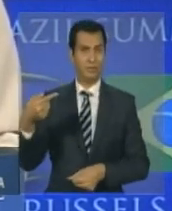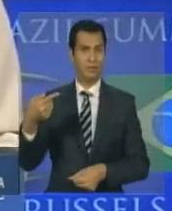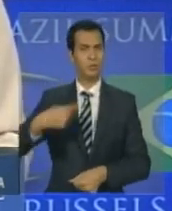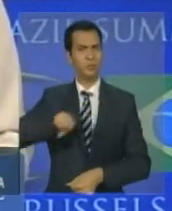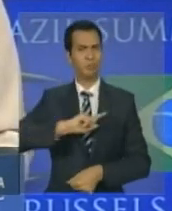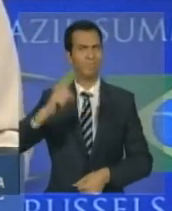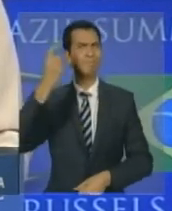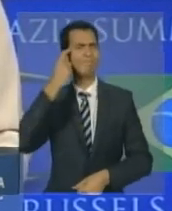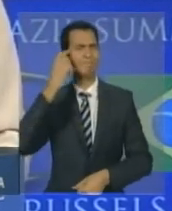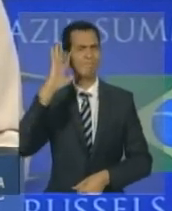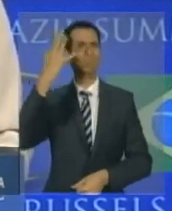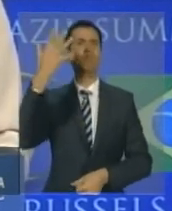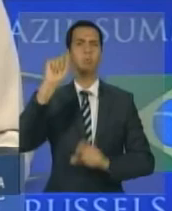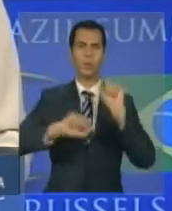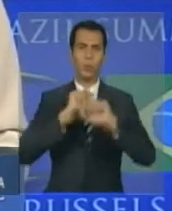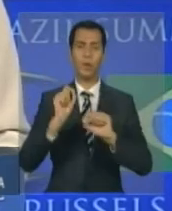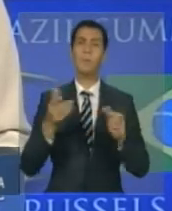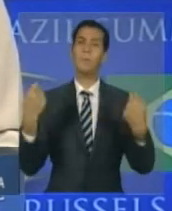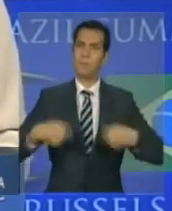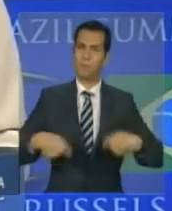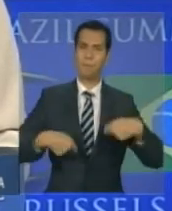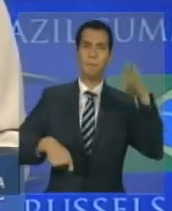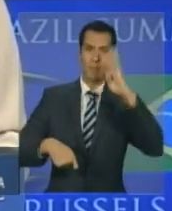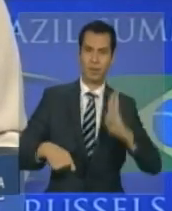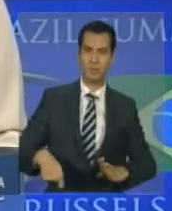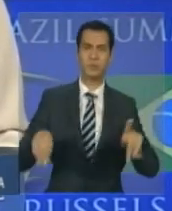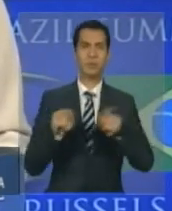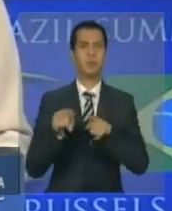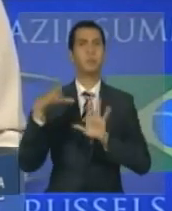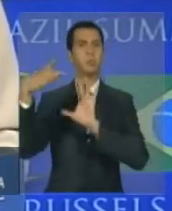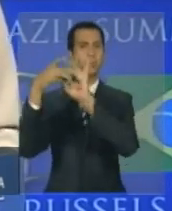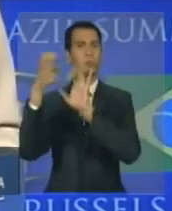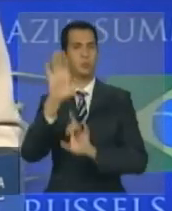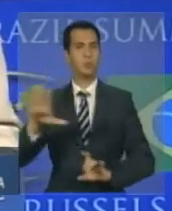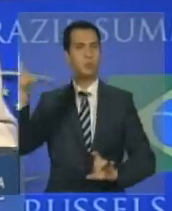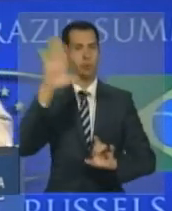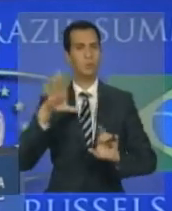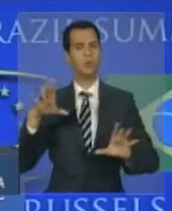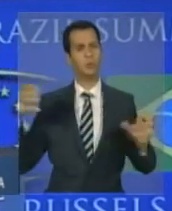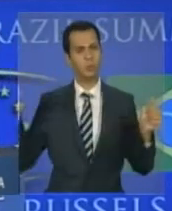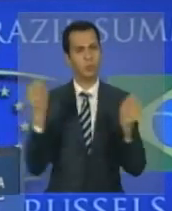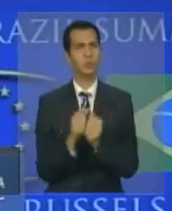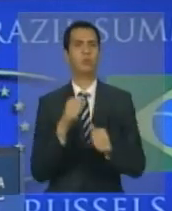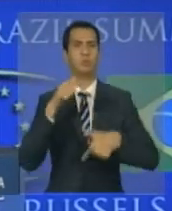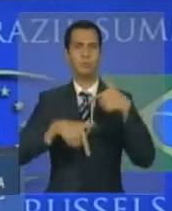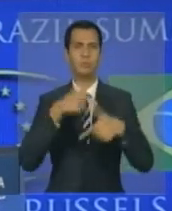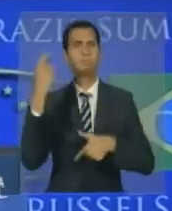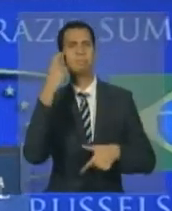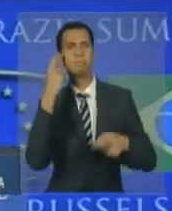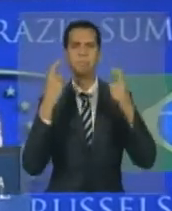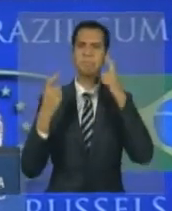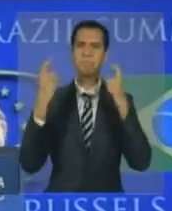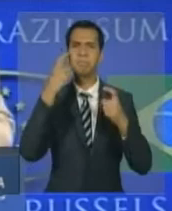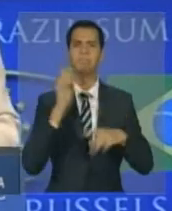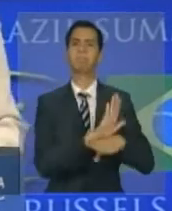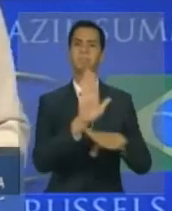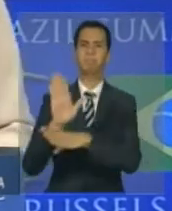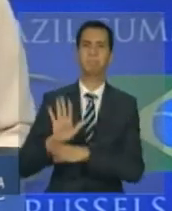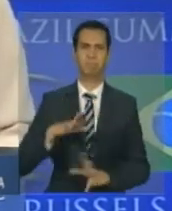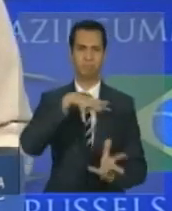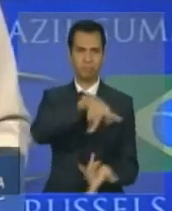Europeia projetarem uma visão comum para o mundo. Passados cinco anos,